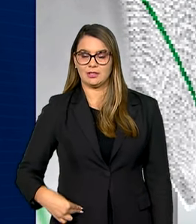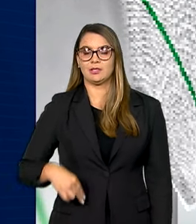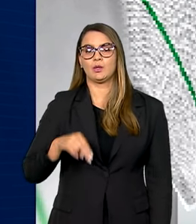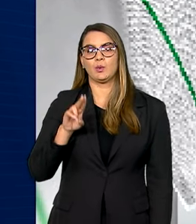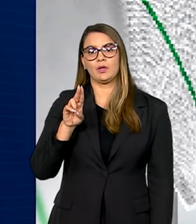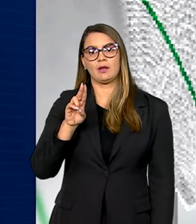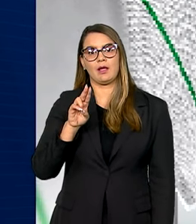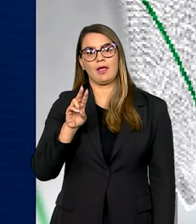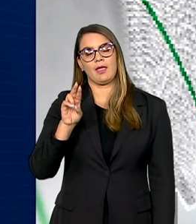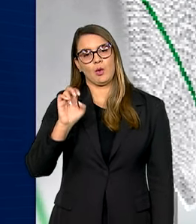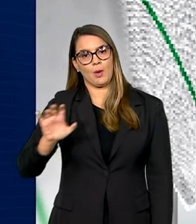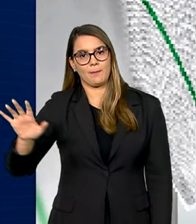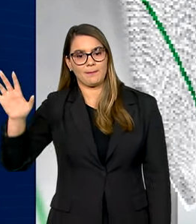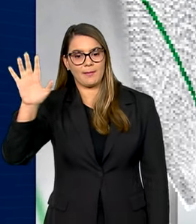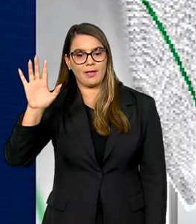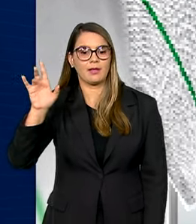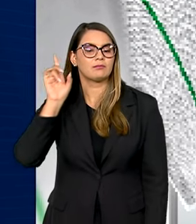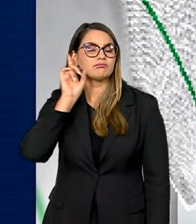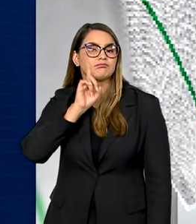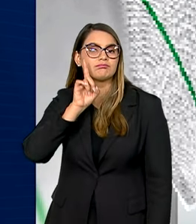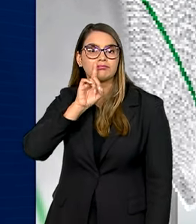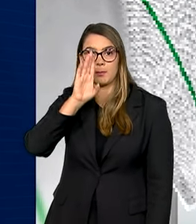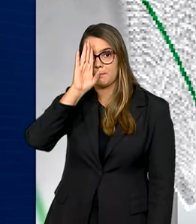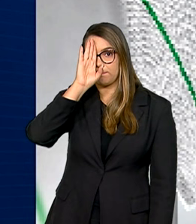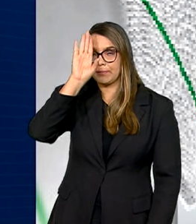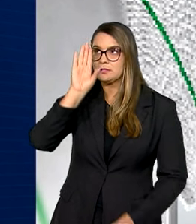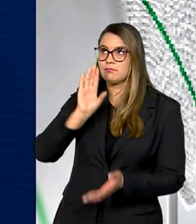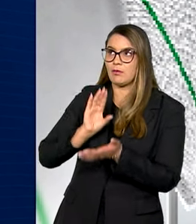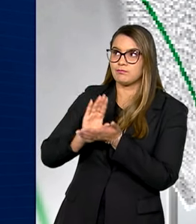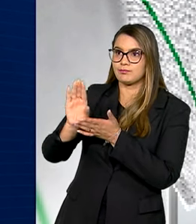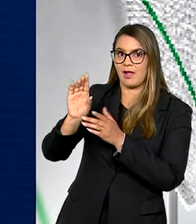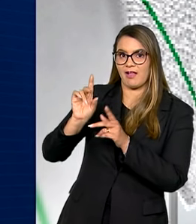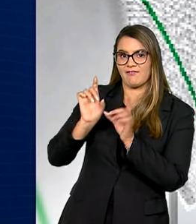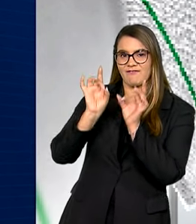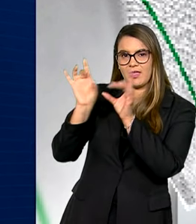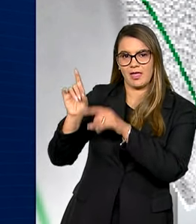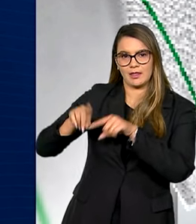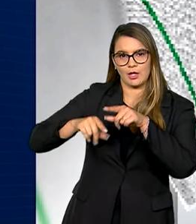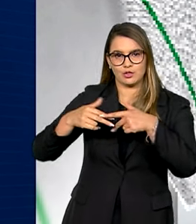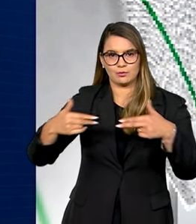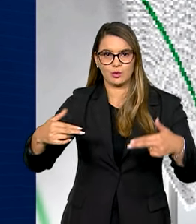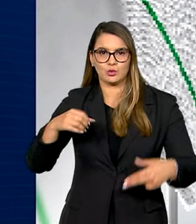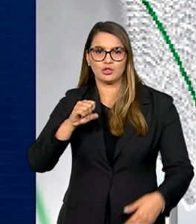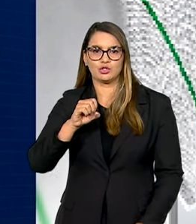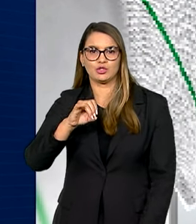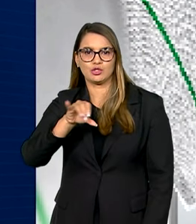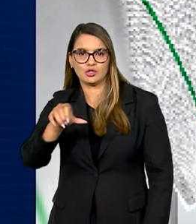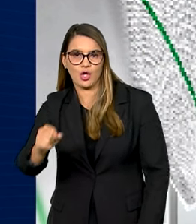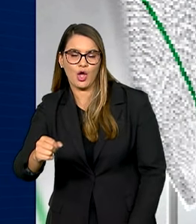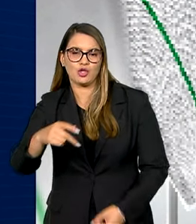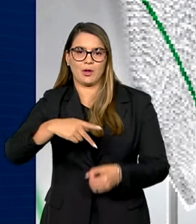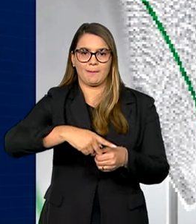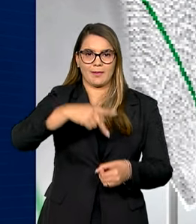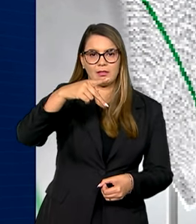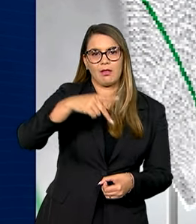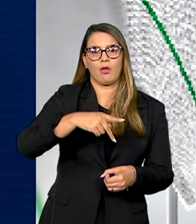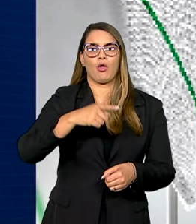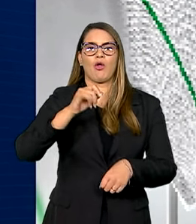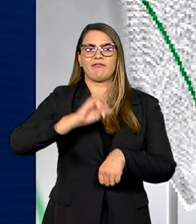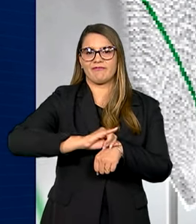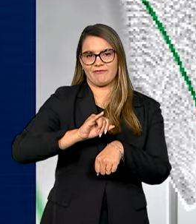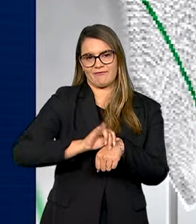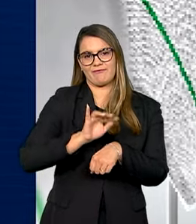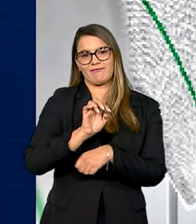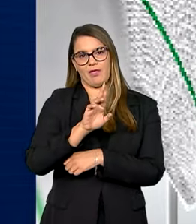e Estados Unidos foram os principais destinos de exportação de produtos como soja, petróleo e minério de ferro.